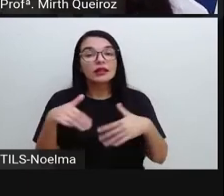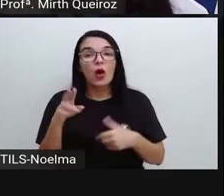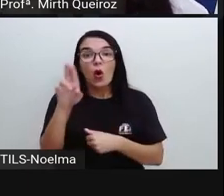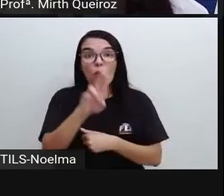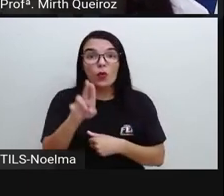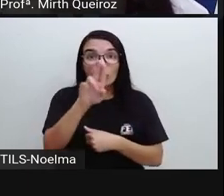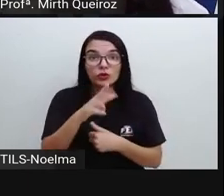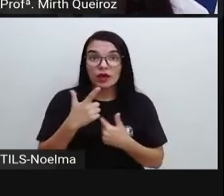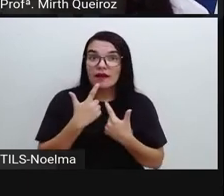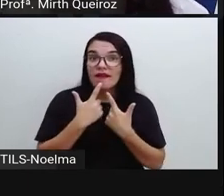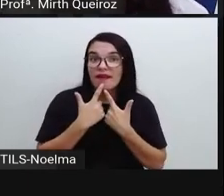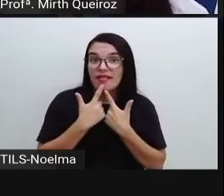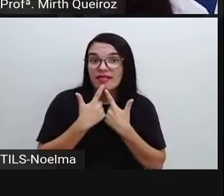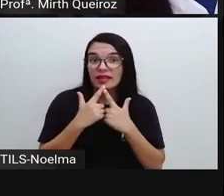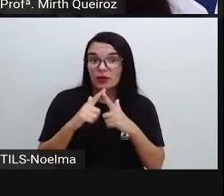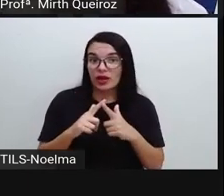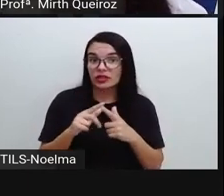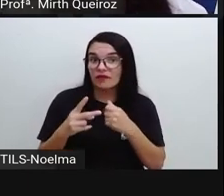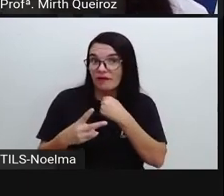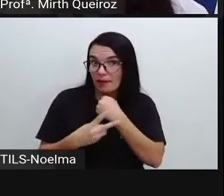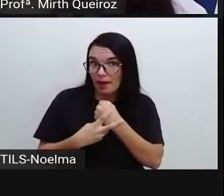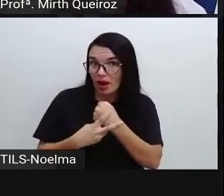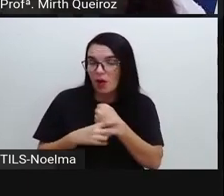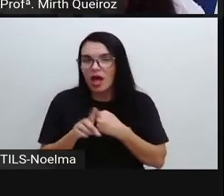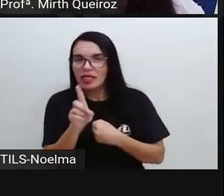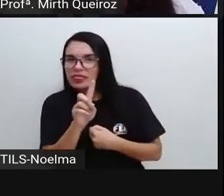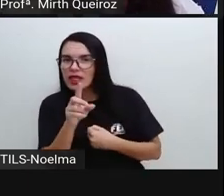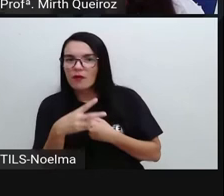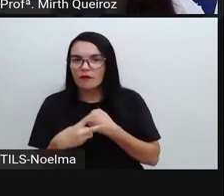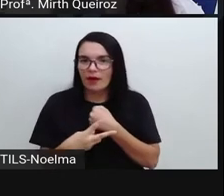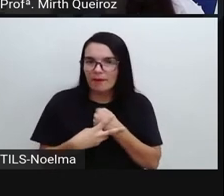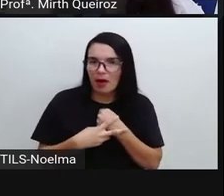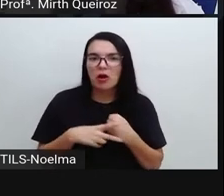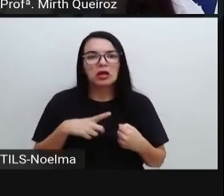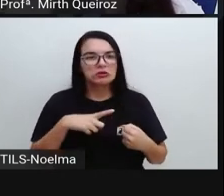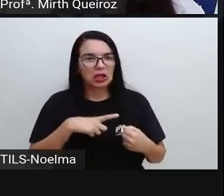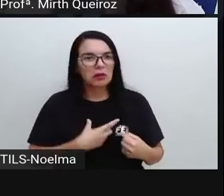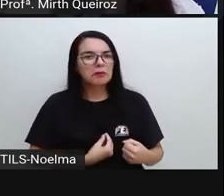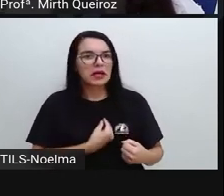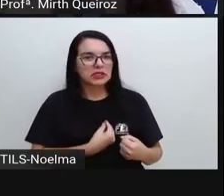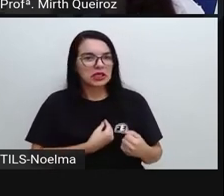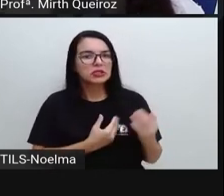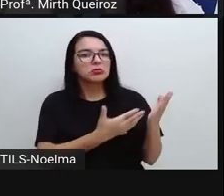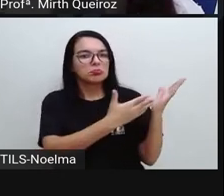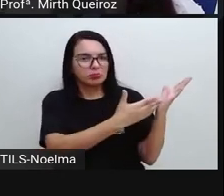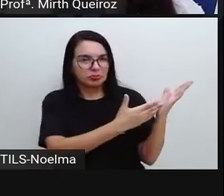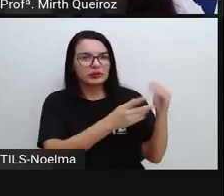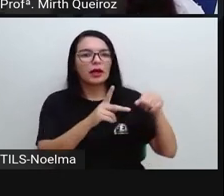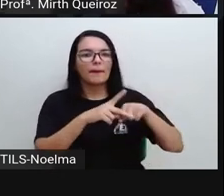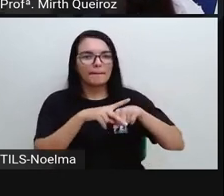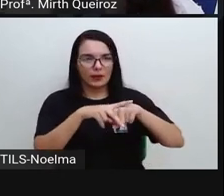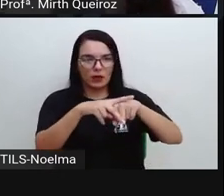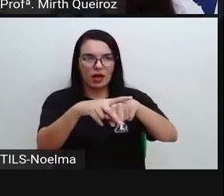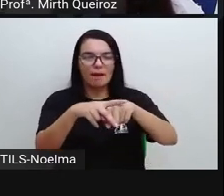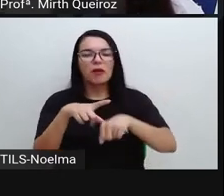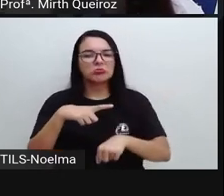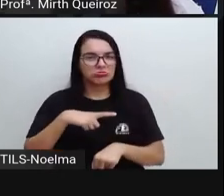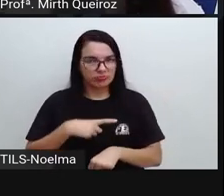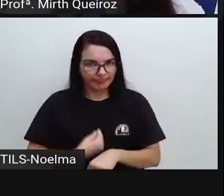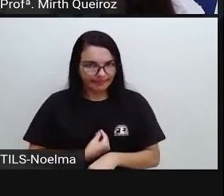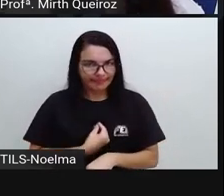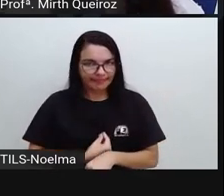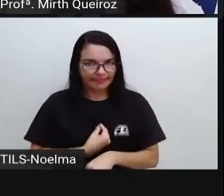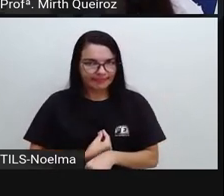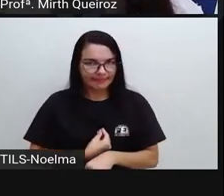uso da linguagem verbal e não verbal vai haver nesse tipo de poesia, né? Que é a poesia concreta.